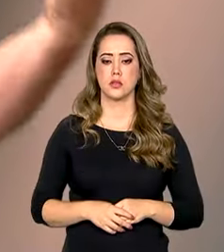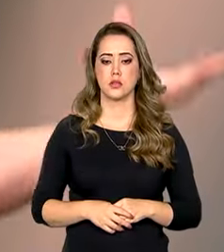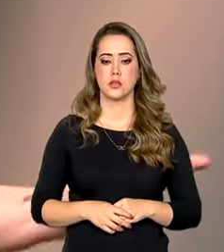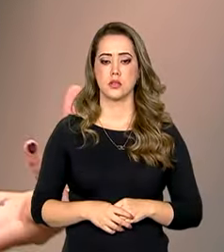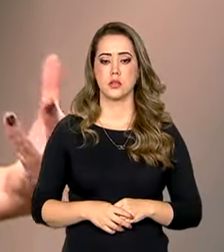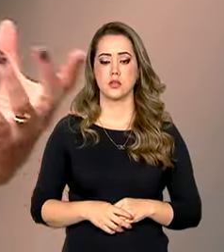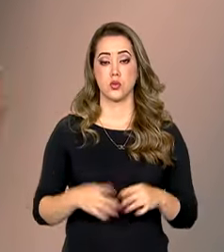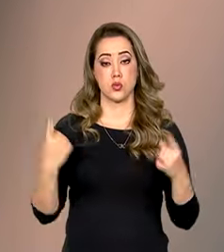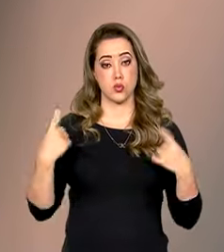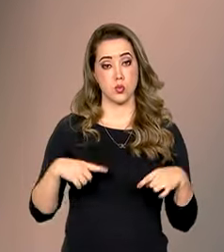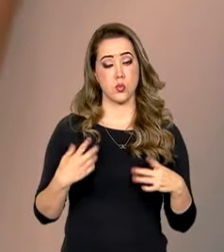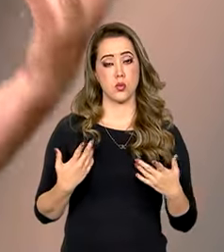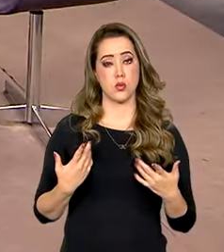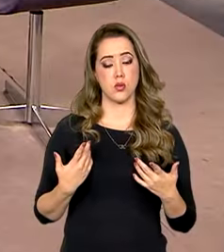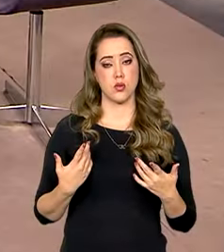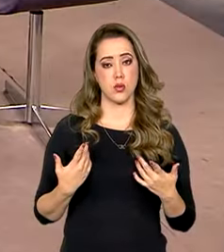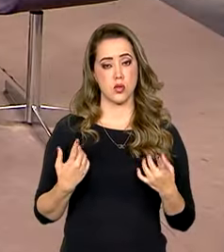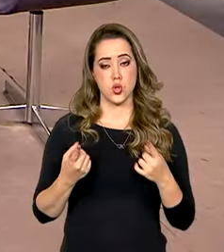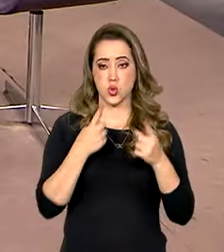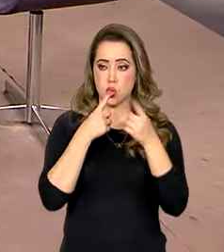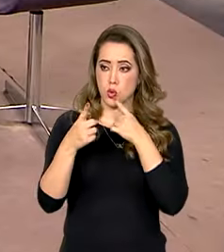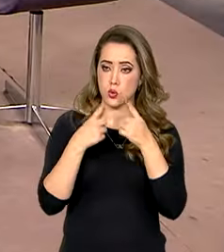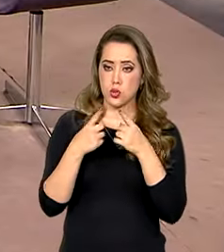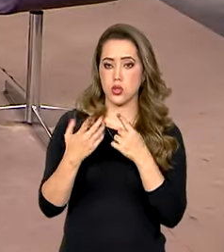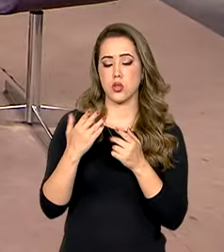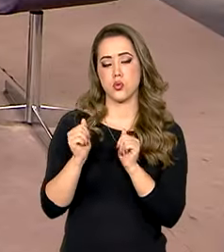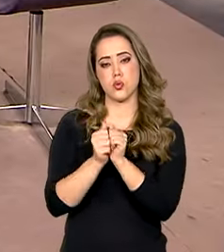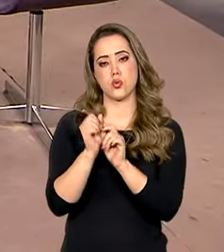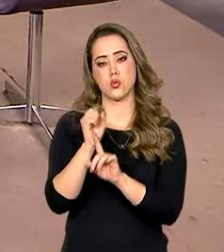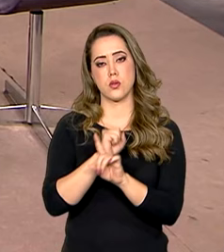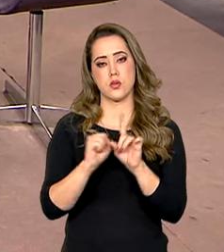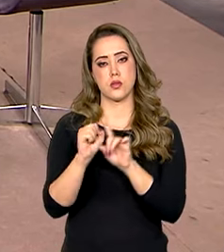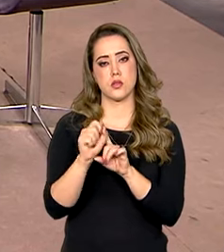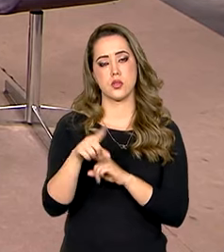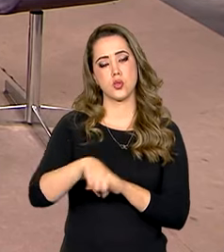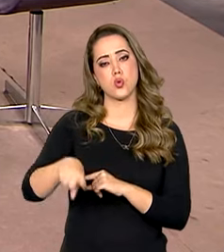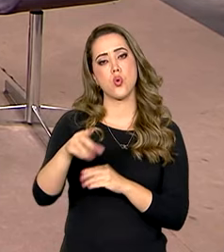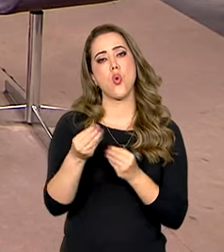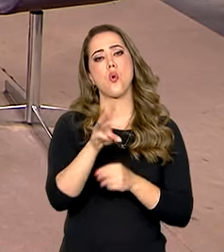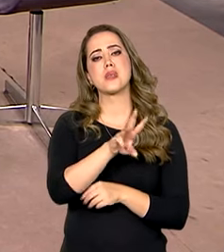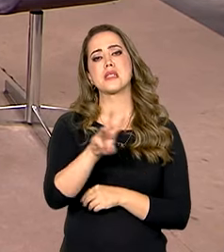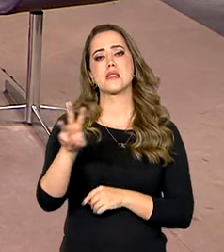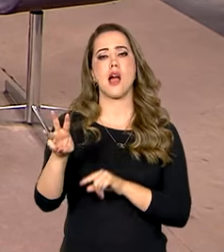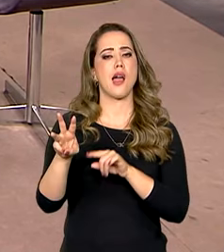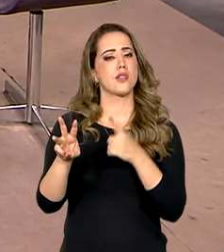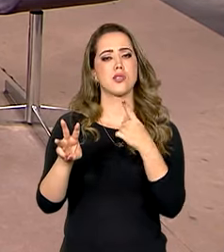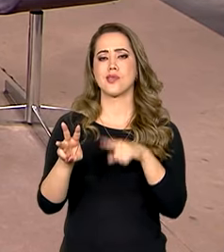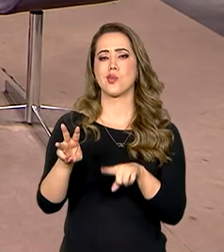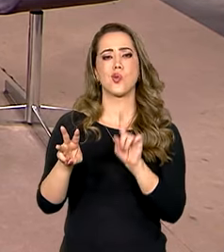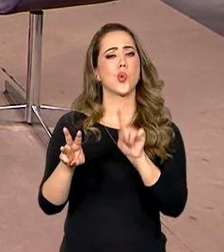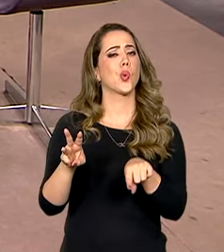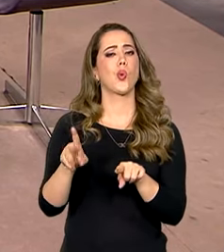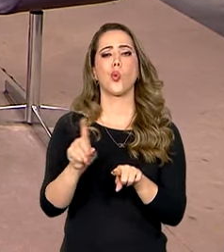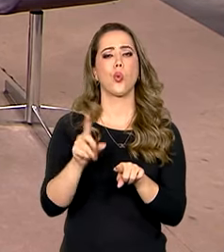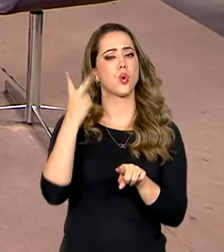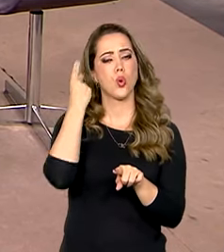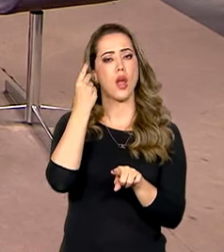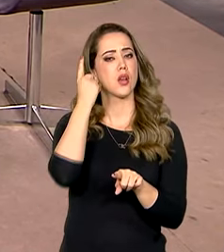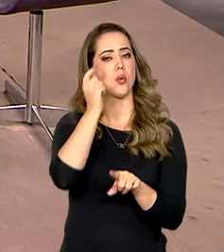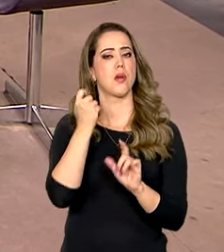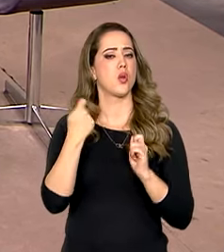mentalidade, dialogar com a sociedade de como esses sites não são sites que devem